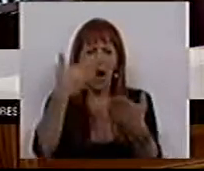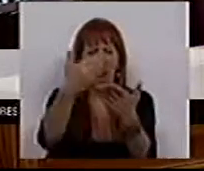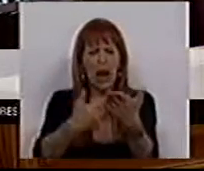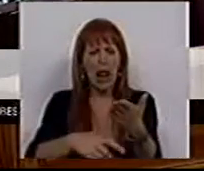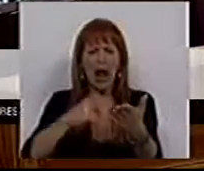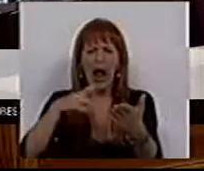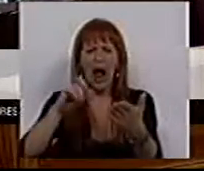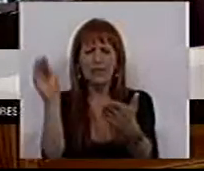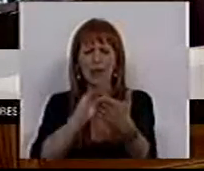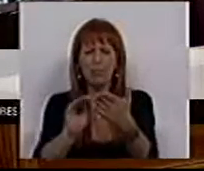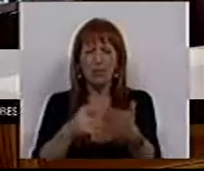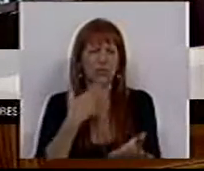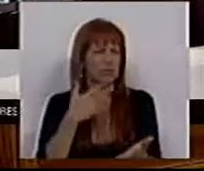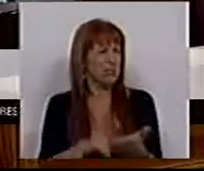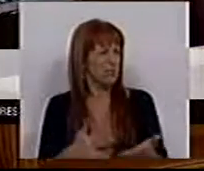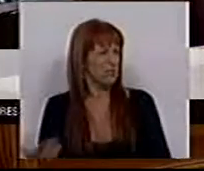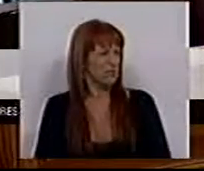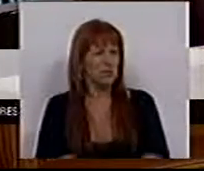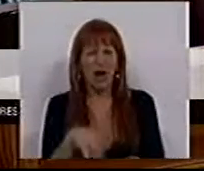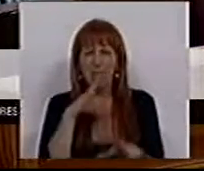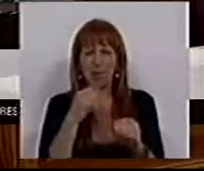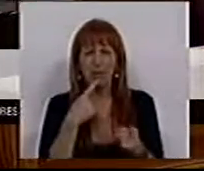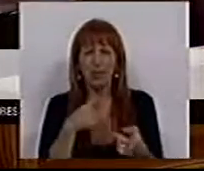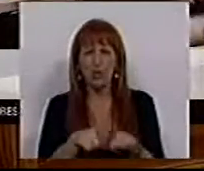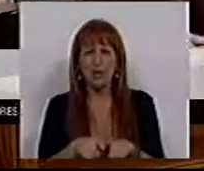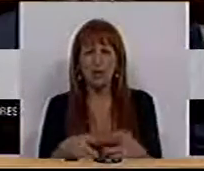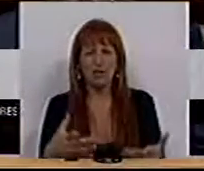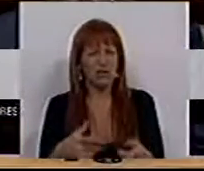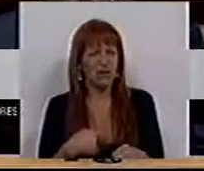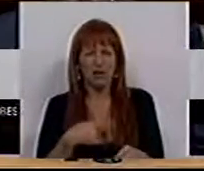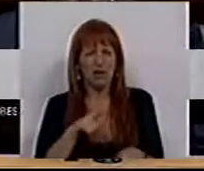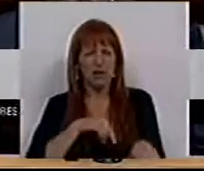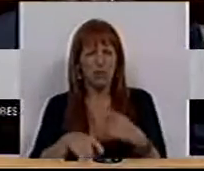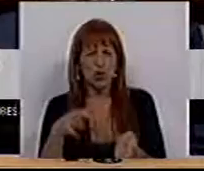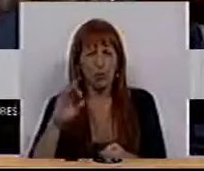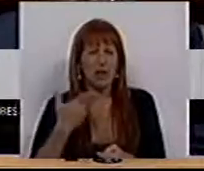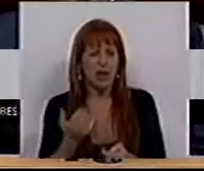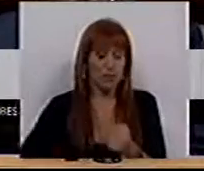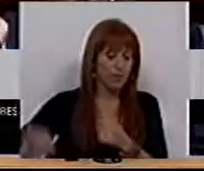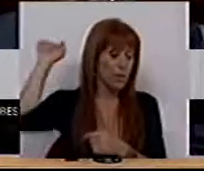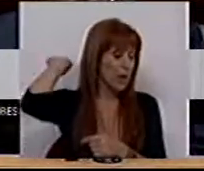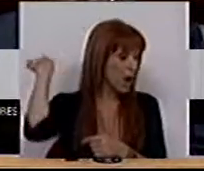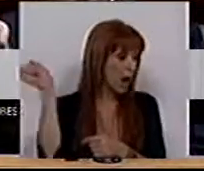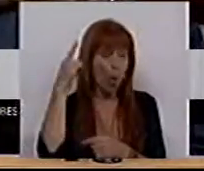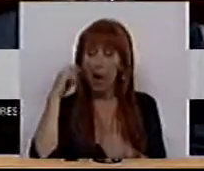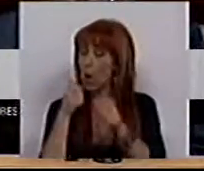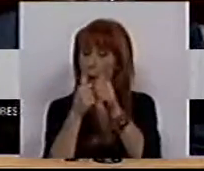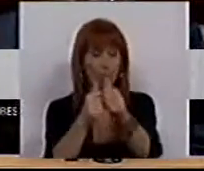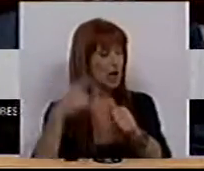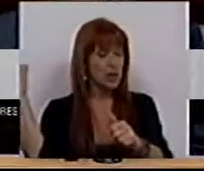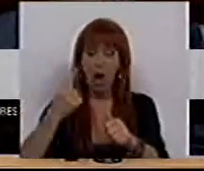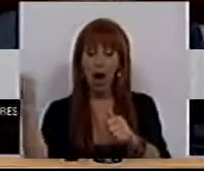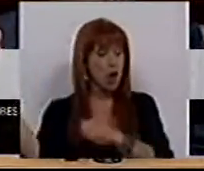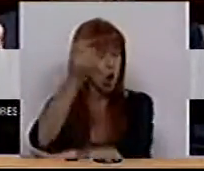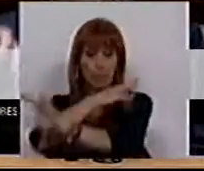numa ata. Isso é, verdadeiramente, uma conversa vazia de sentido, Srs. Deputados, do PSD. Não estão a cumprir a